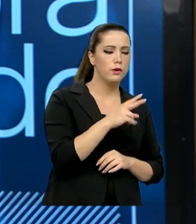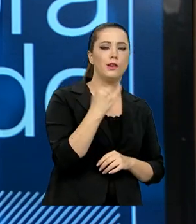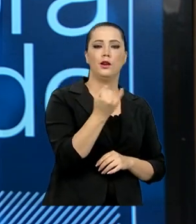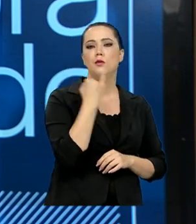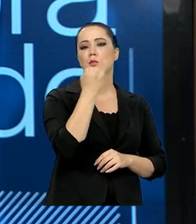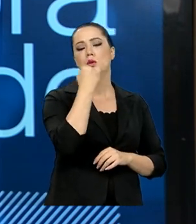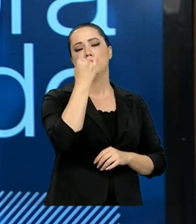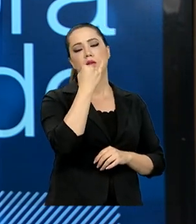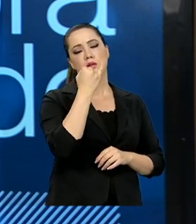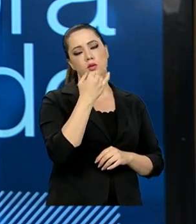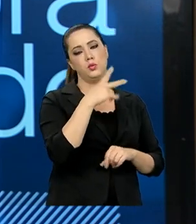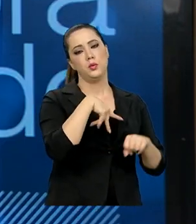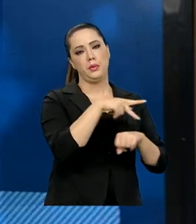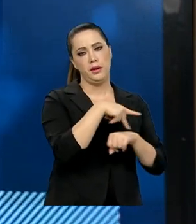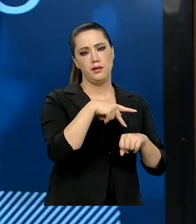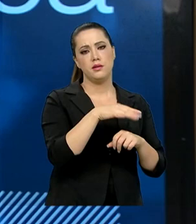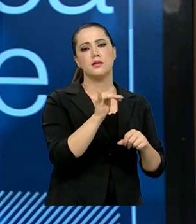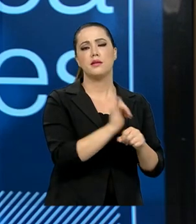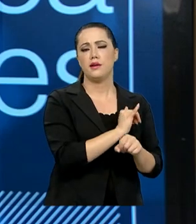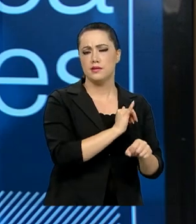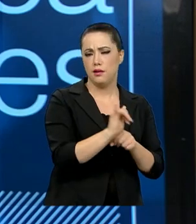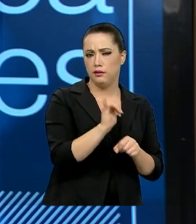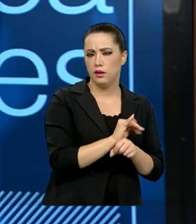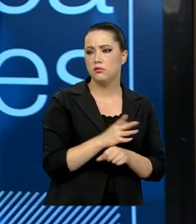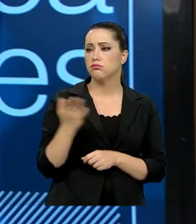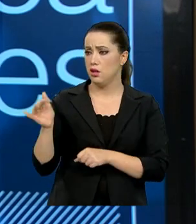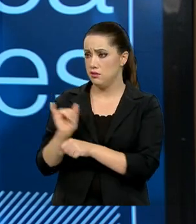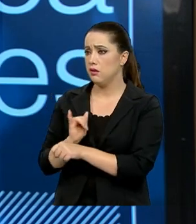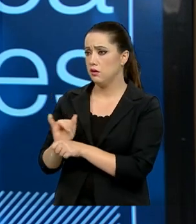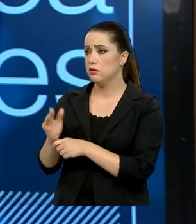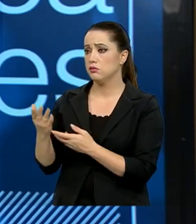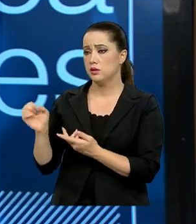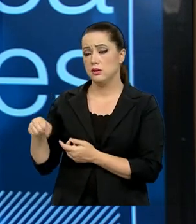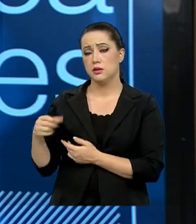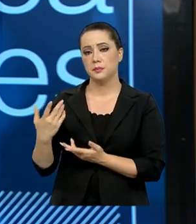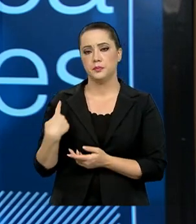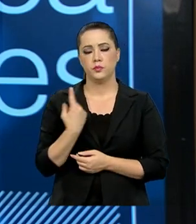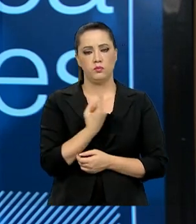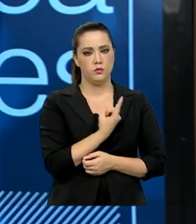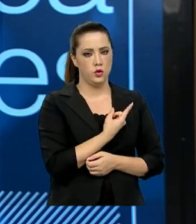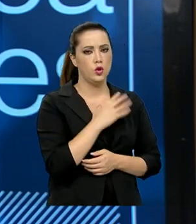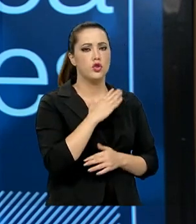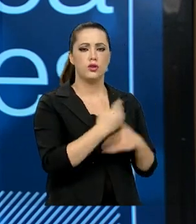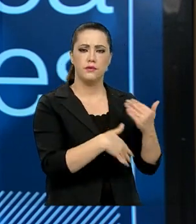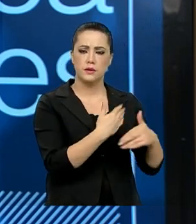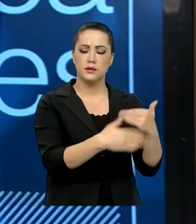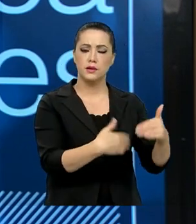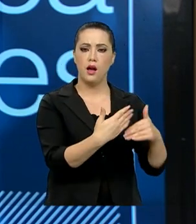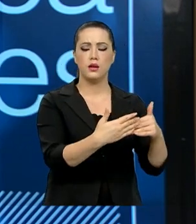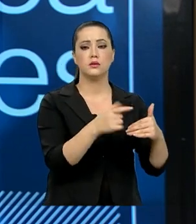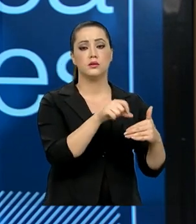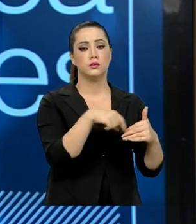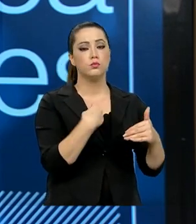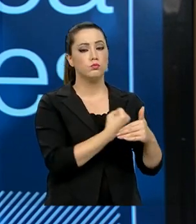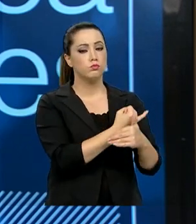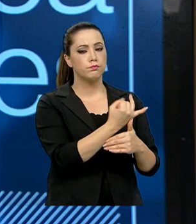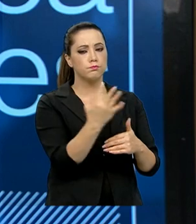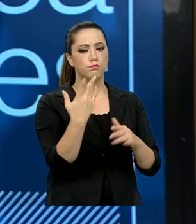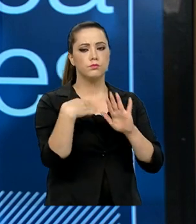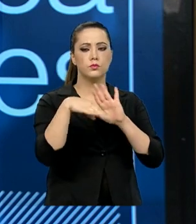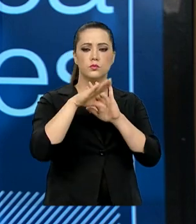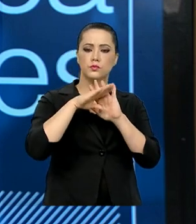são prioritárias. Estratégicas. Estratégicas. Então, nós temos avançado muito nessa direção, já lançamos vários